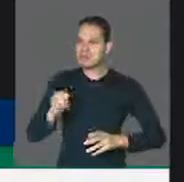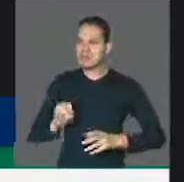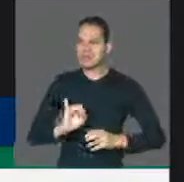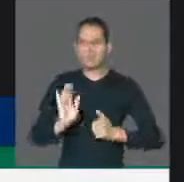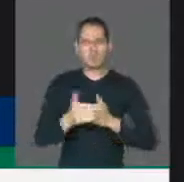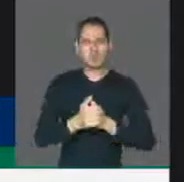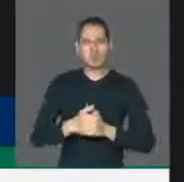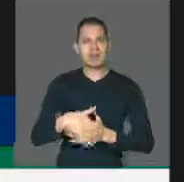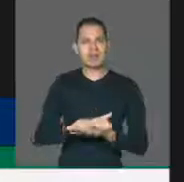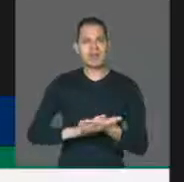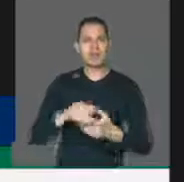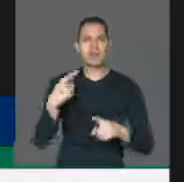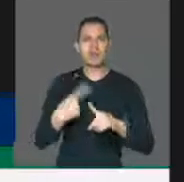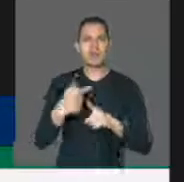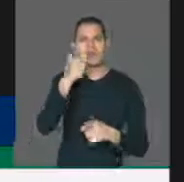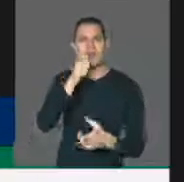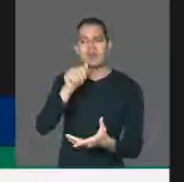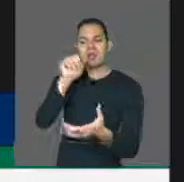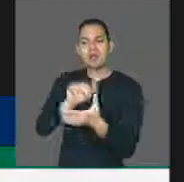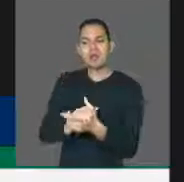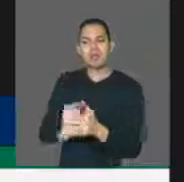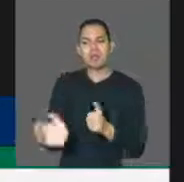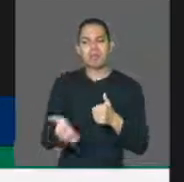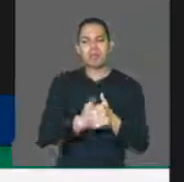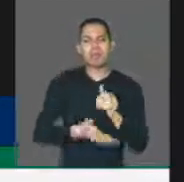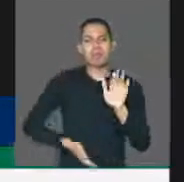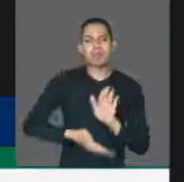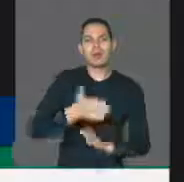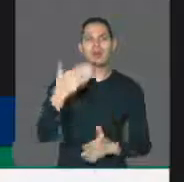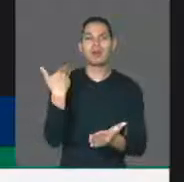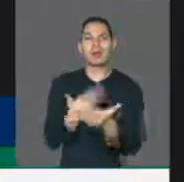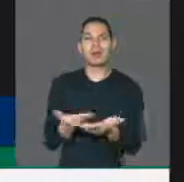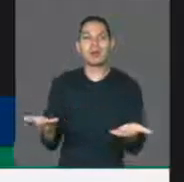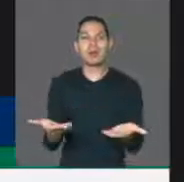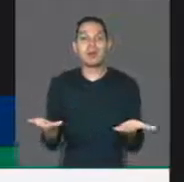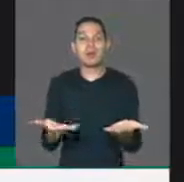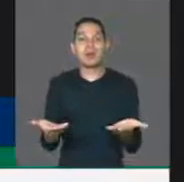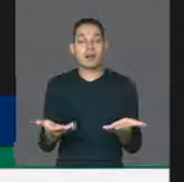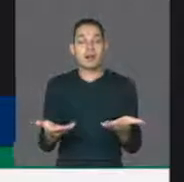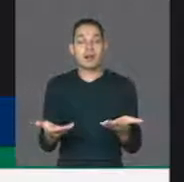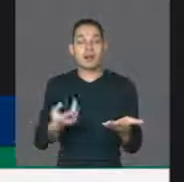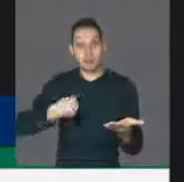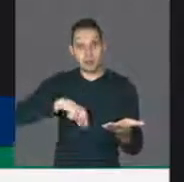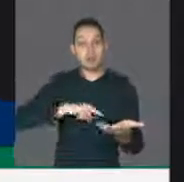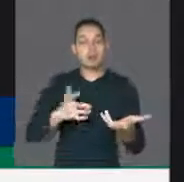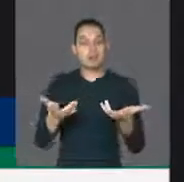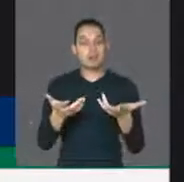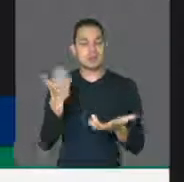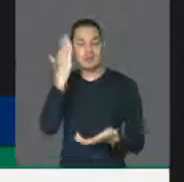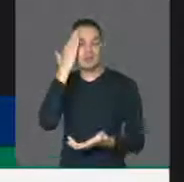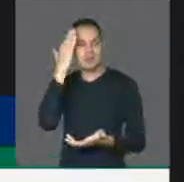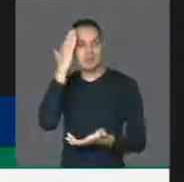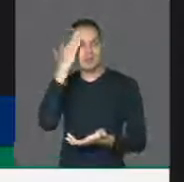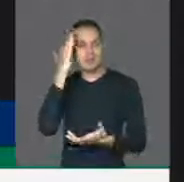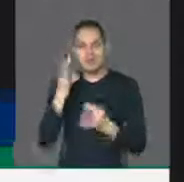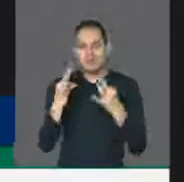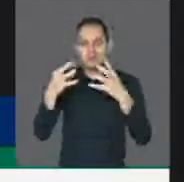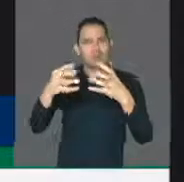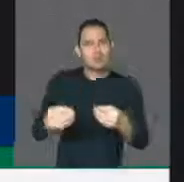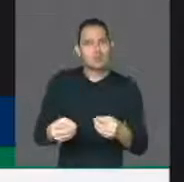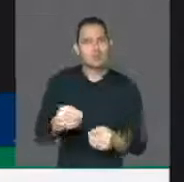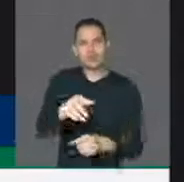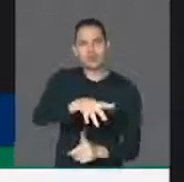esconder, por que a Márcia está foragida até agora? A esposa do Queiroz. Nós queremos saber isso. A sociedade quer discutir isso tudo.